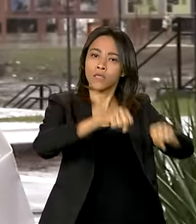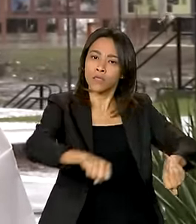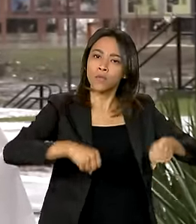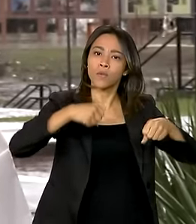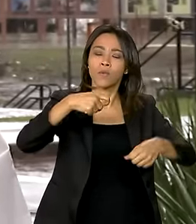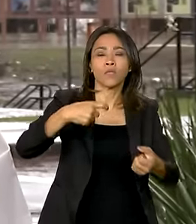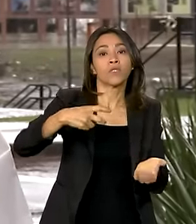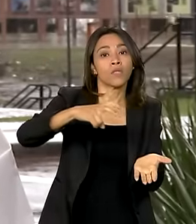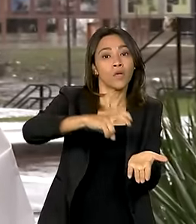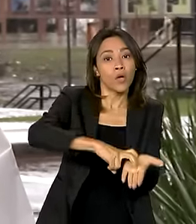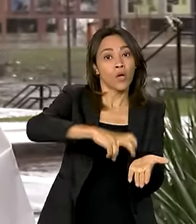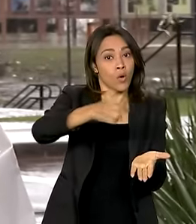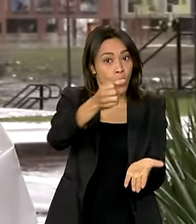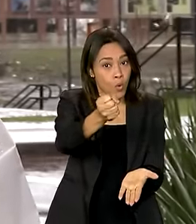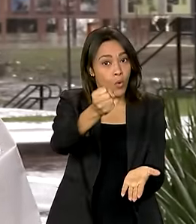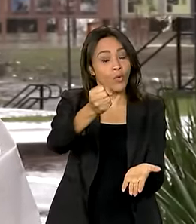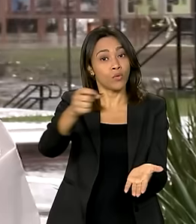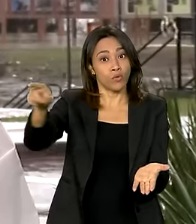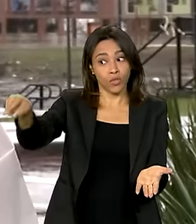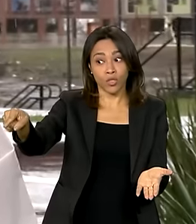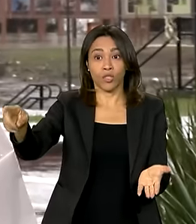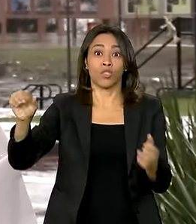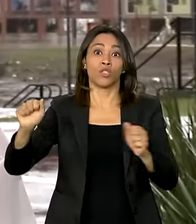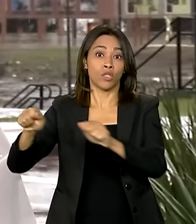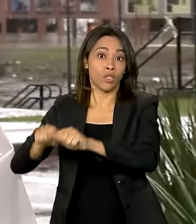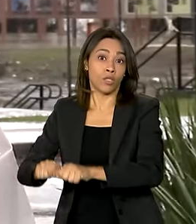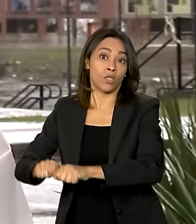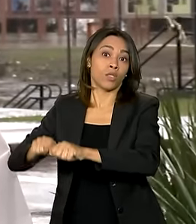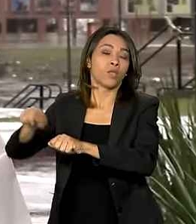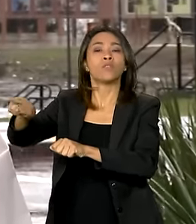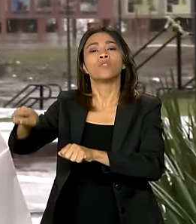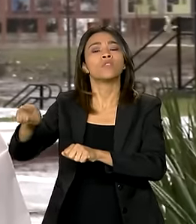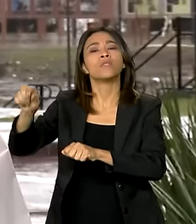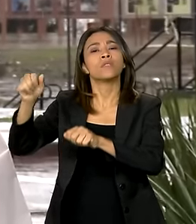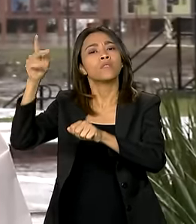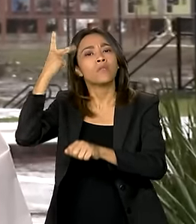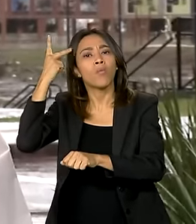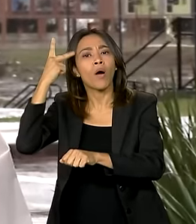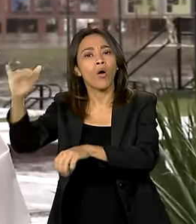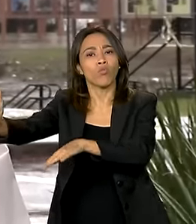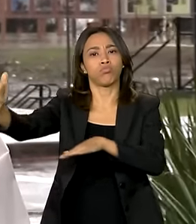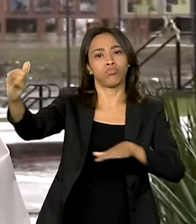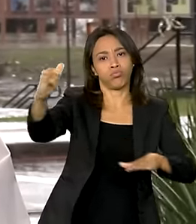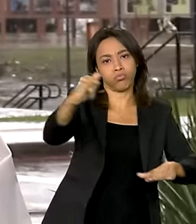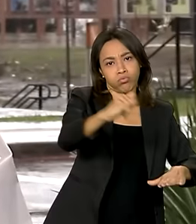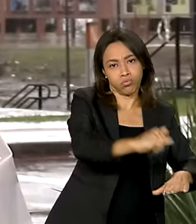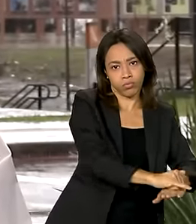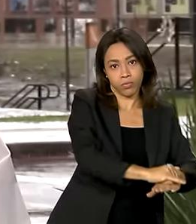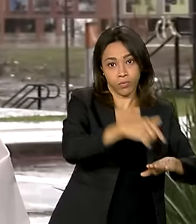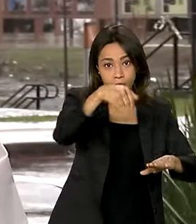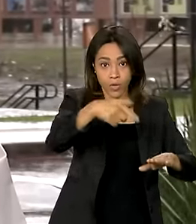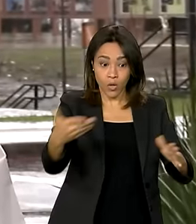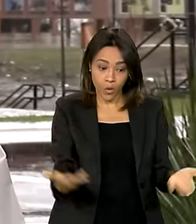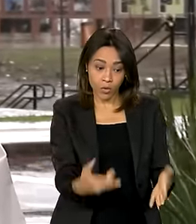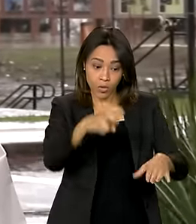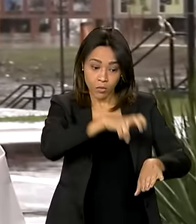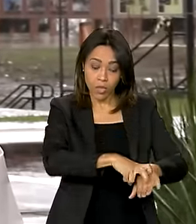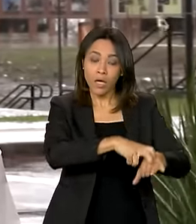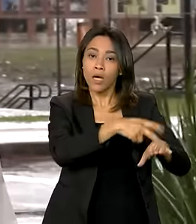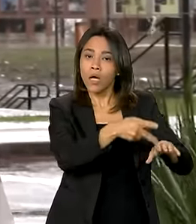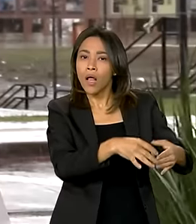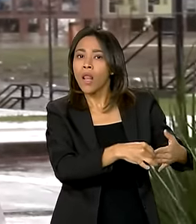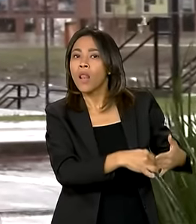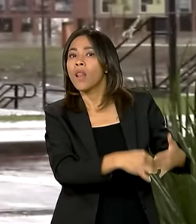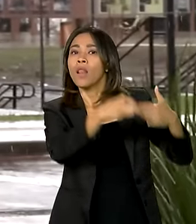da manhã, vindo de Congonhas, em São Paulo. Este mesmo avião deve decolar ainda esta manhã, levando passageiros de